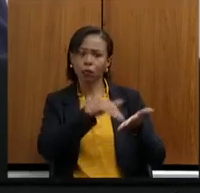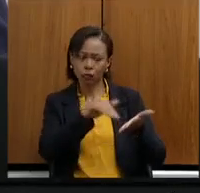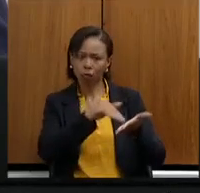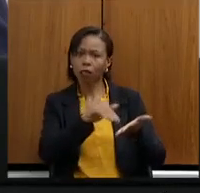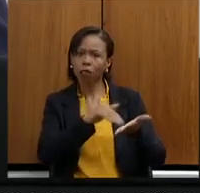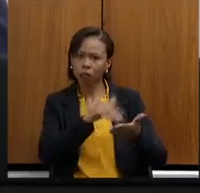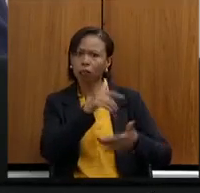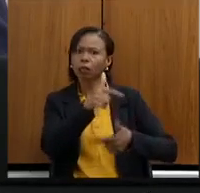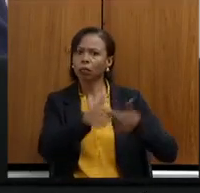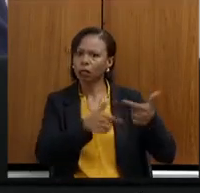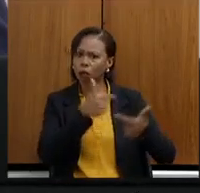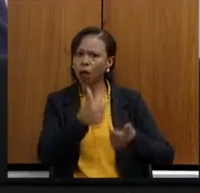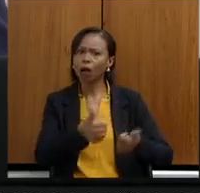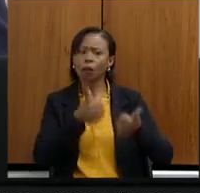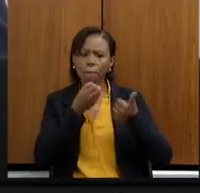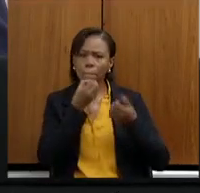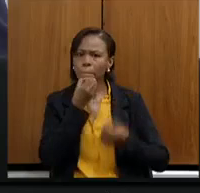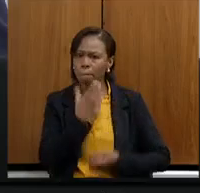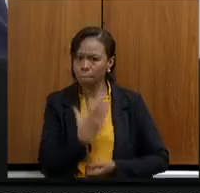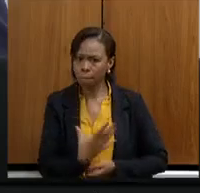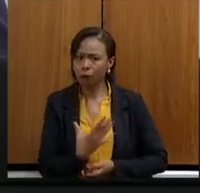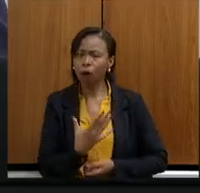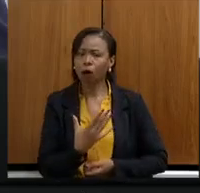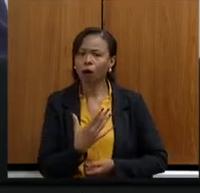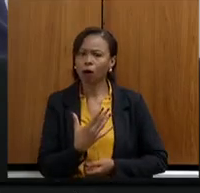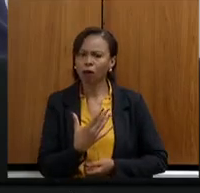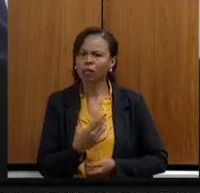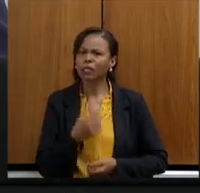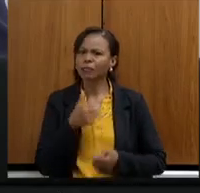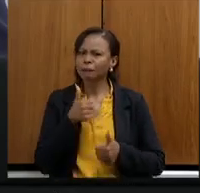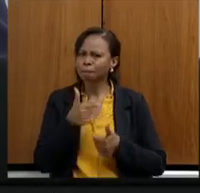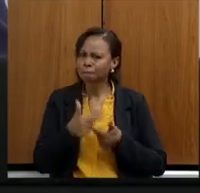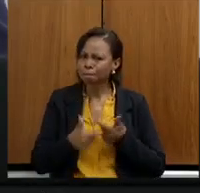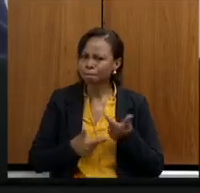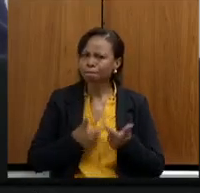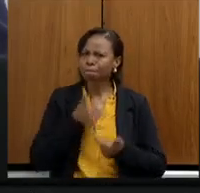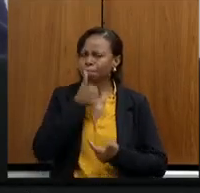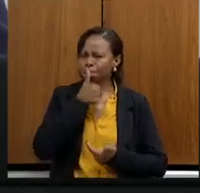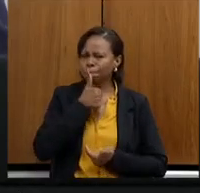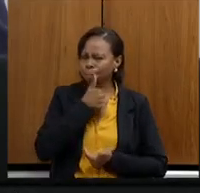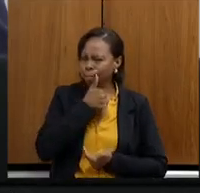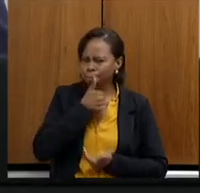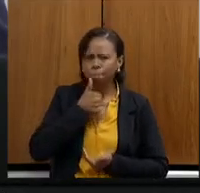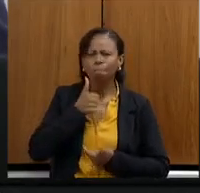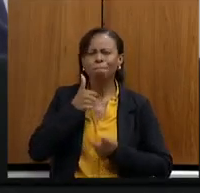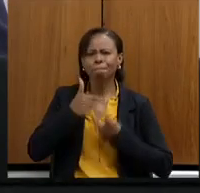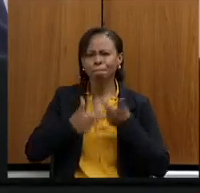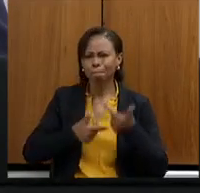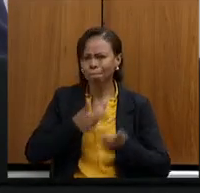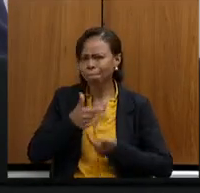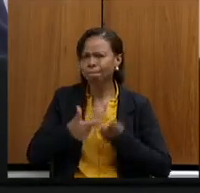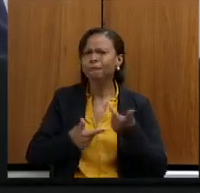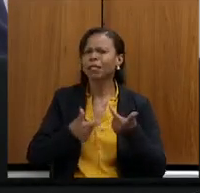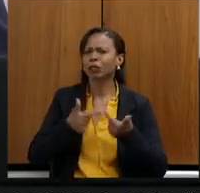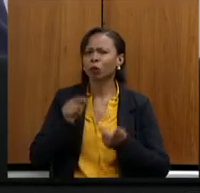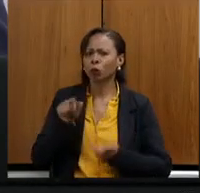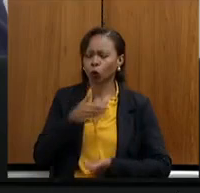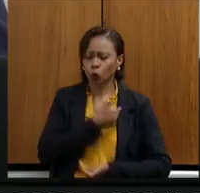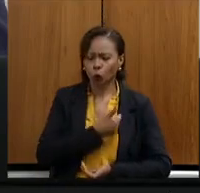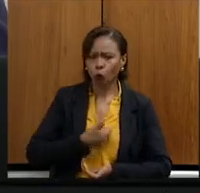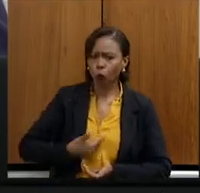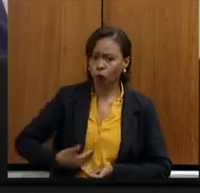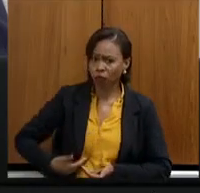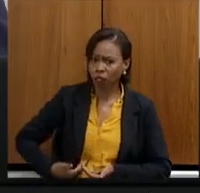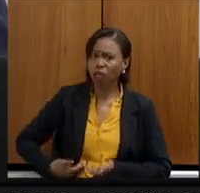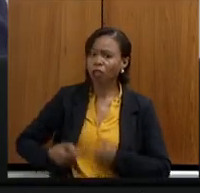a gente tem feito um trabalho árduo de demonstração para o governo do Estado da situação dos